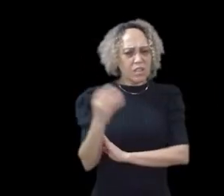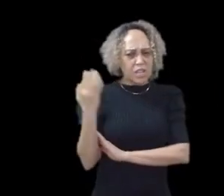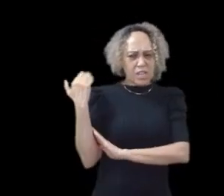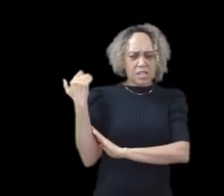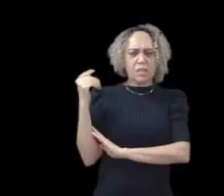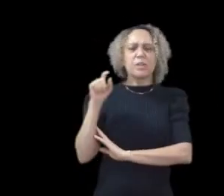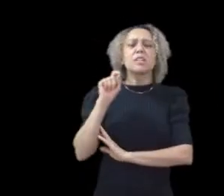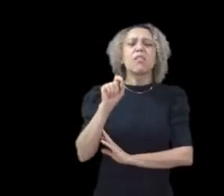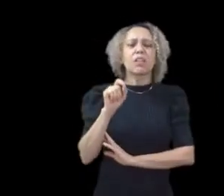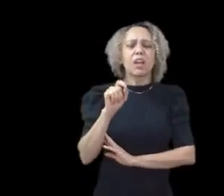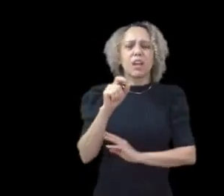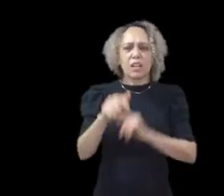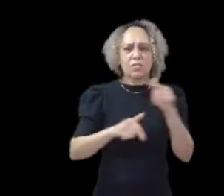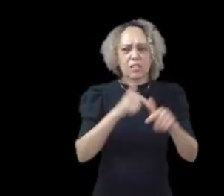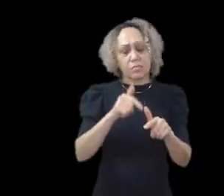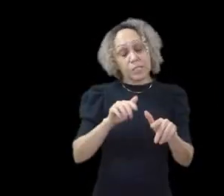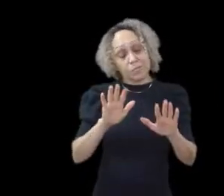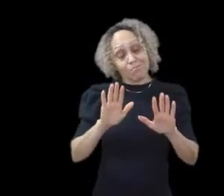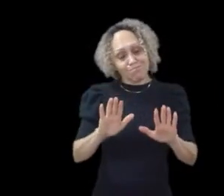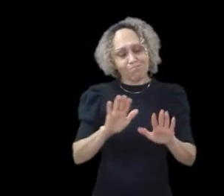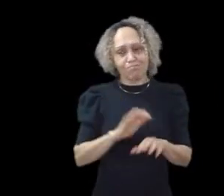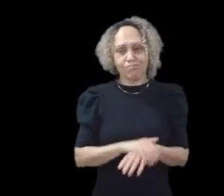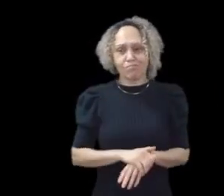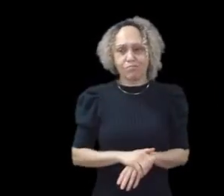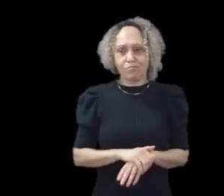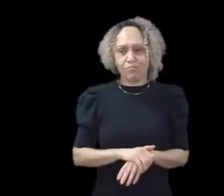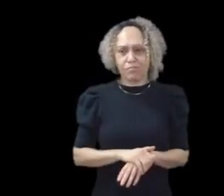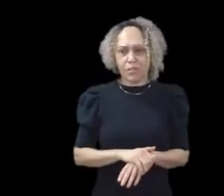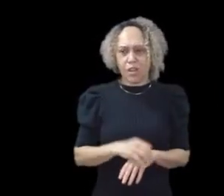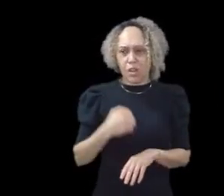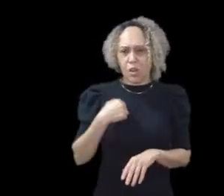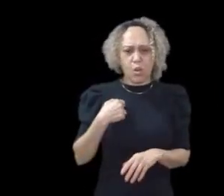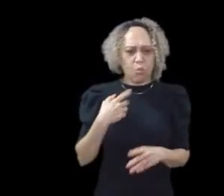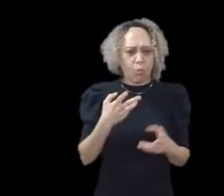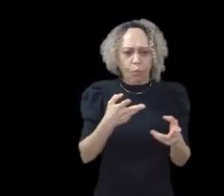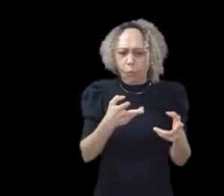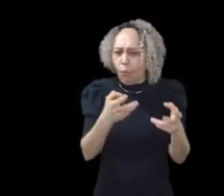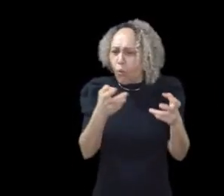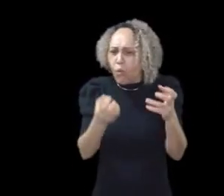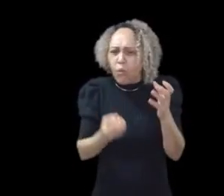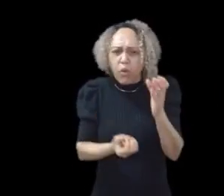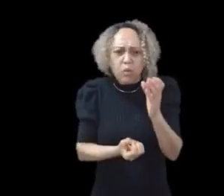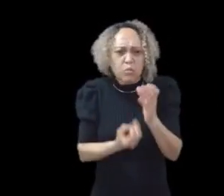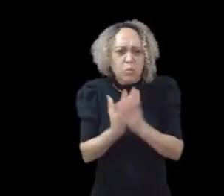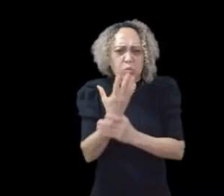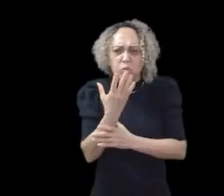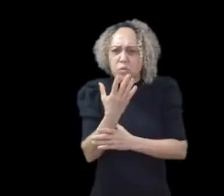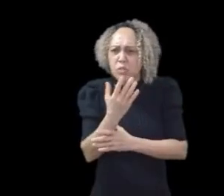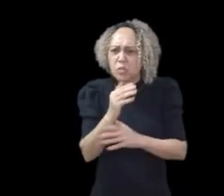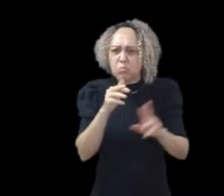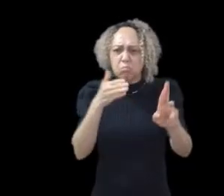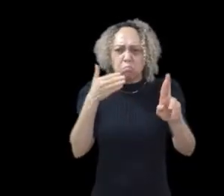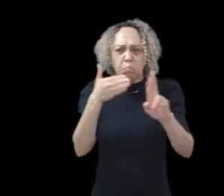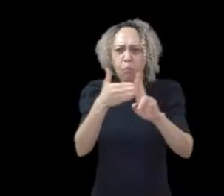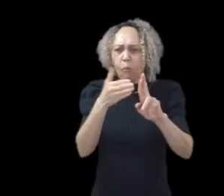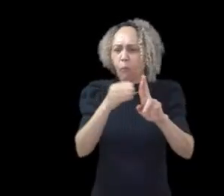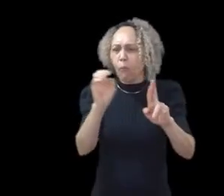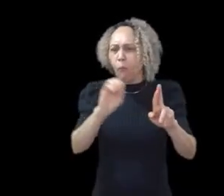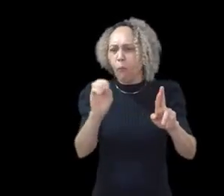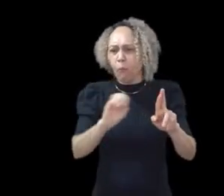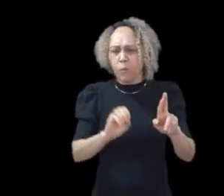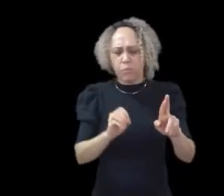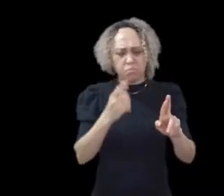Era... Então, aí é que está. É que eu não estou vendo surgir esse referencial e mais.